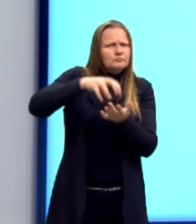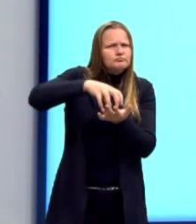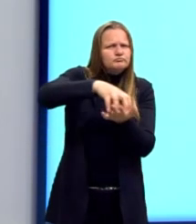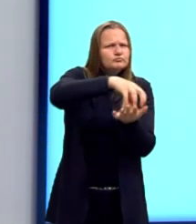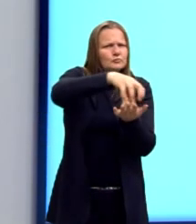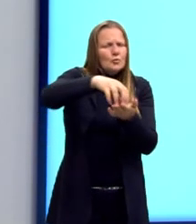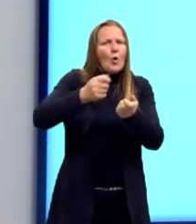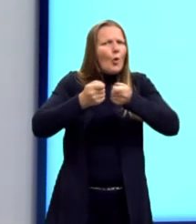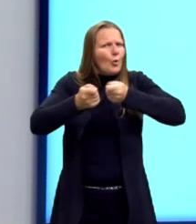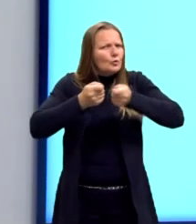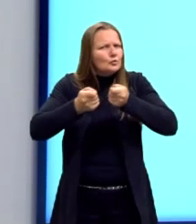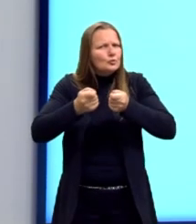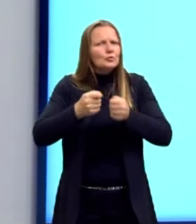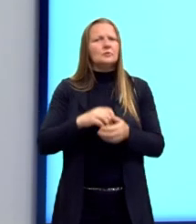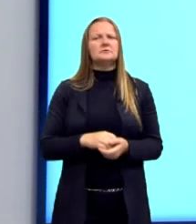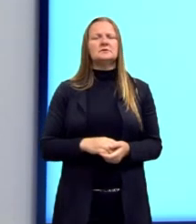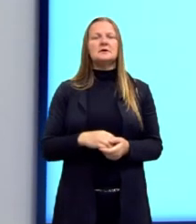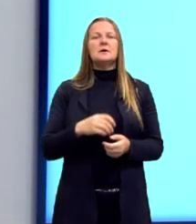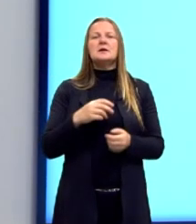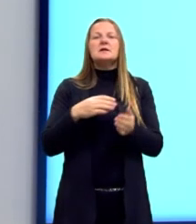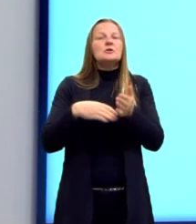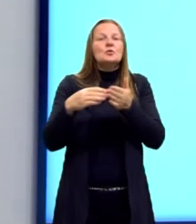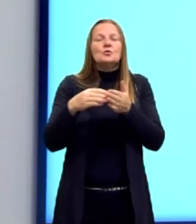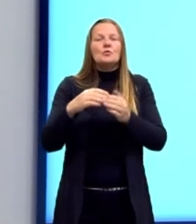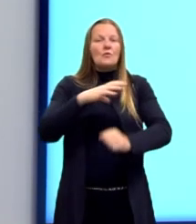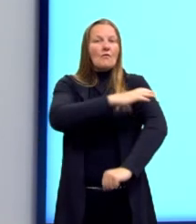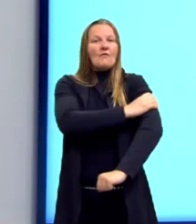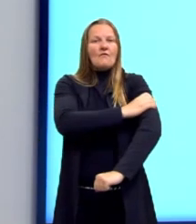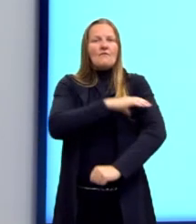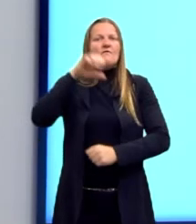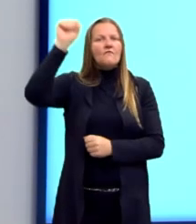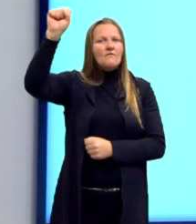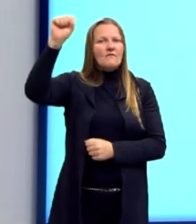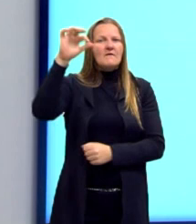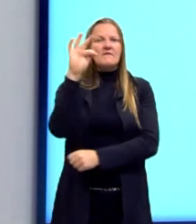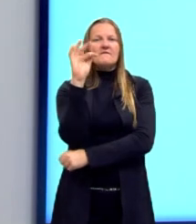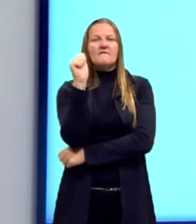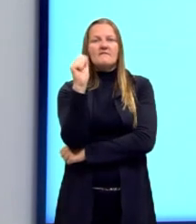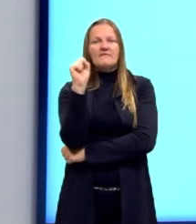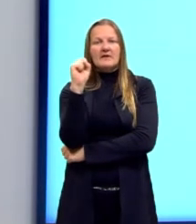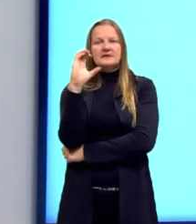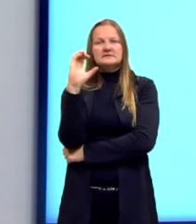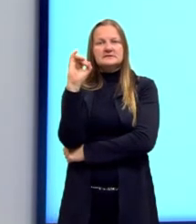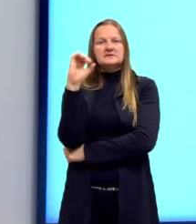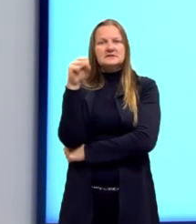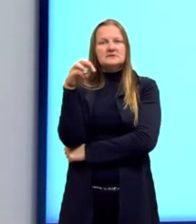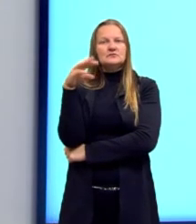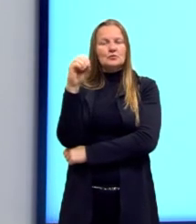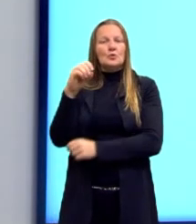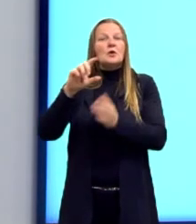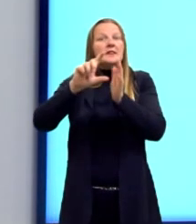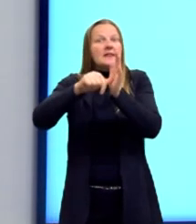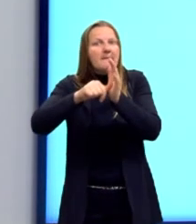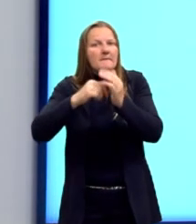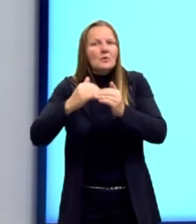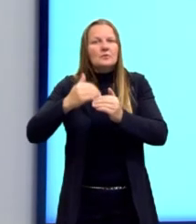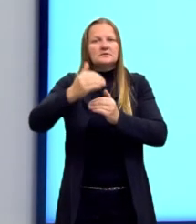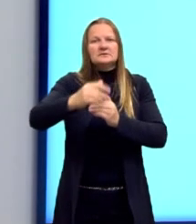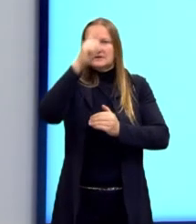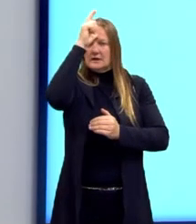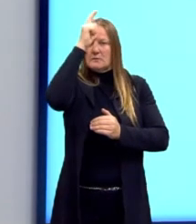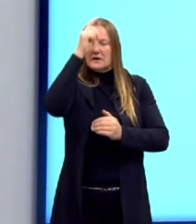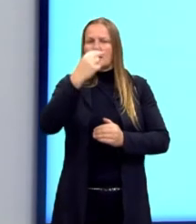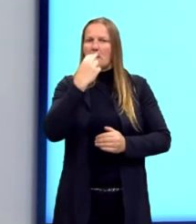totalitários, então, vão ter muita inspiração do fascismo. Inclusive, depois, o nazismo do Hitler, né, da Alemanha,